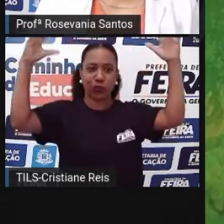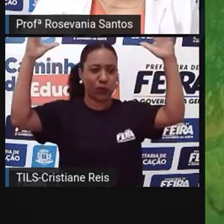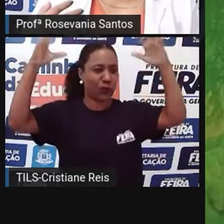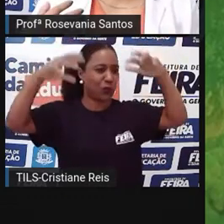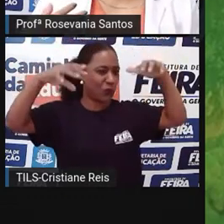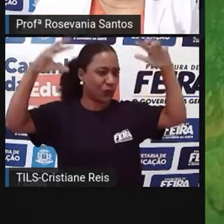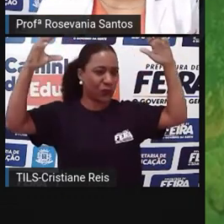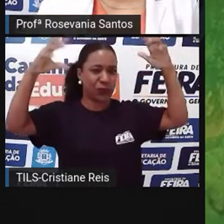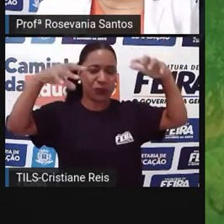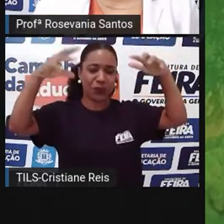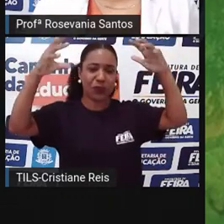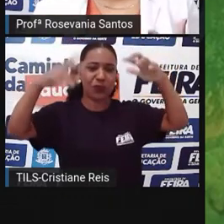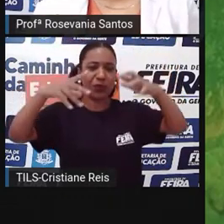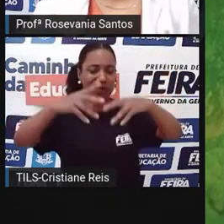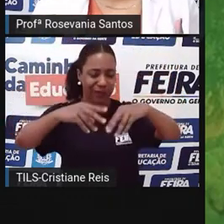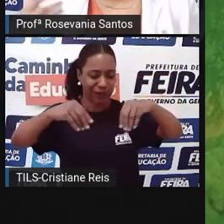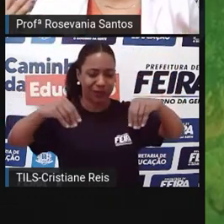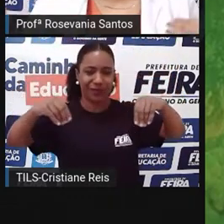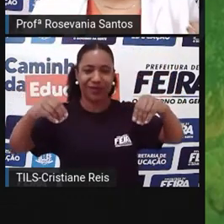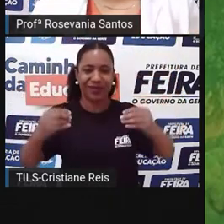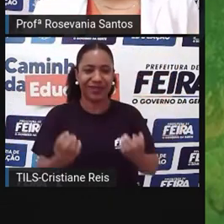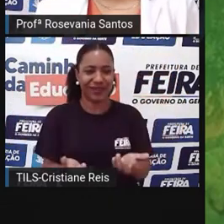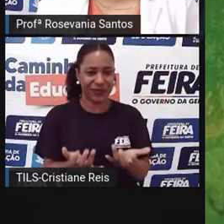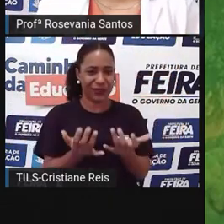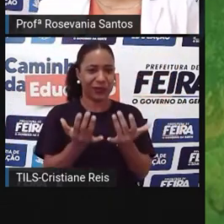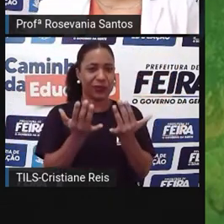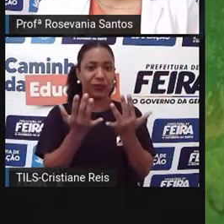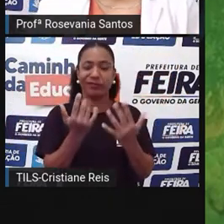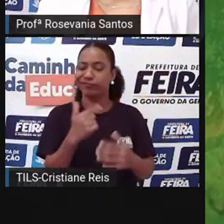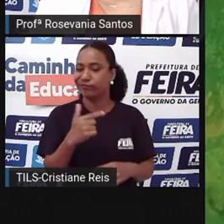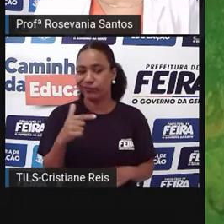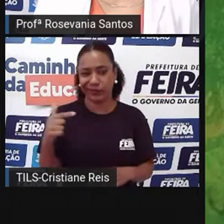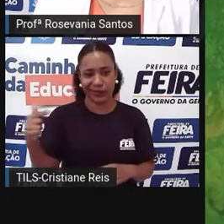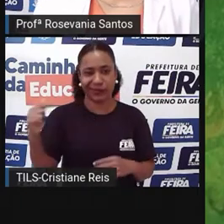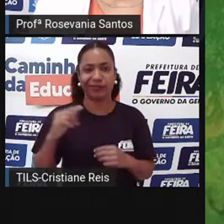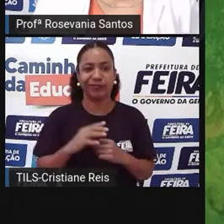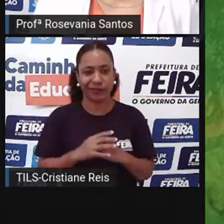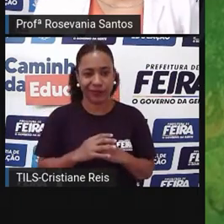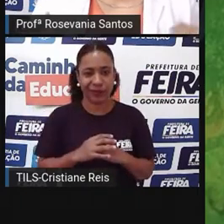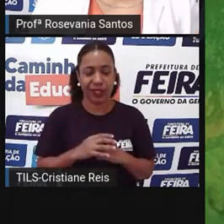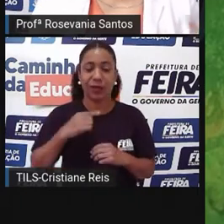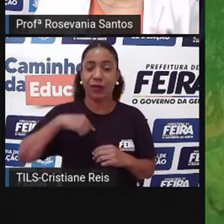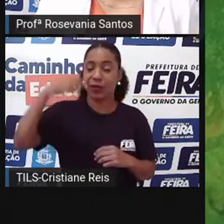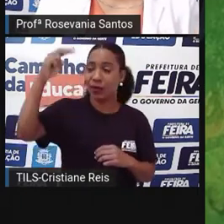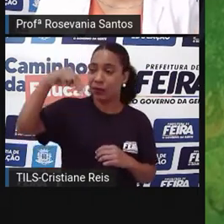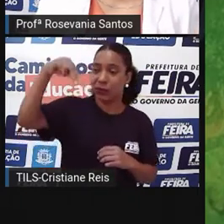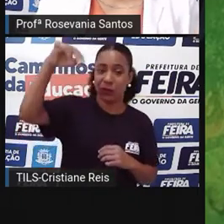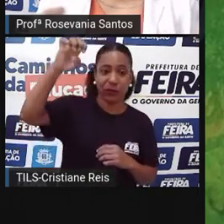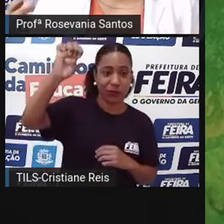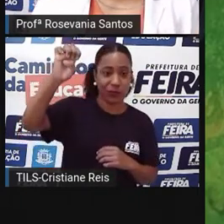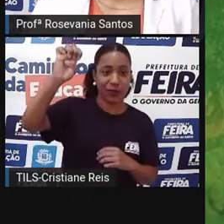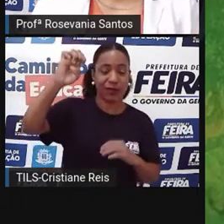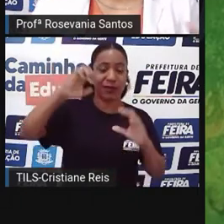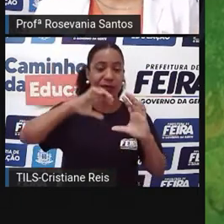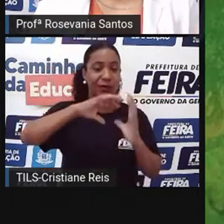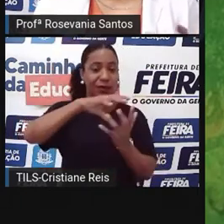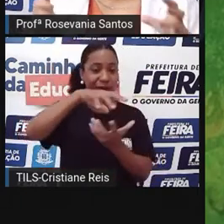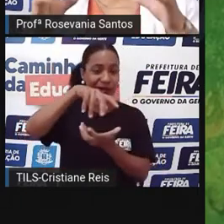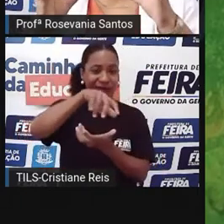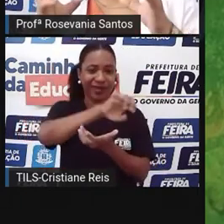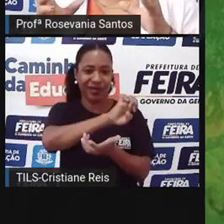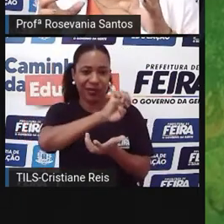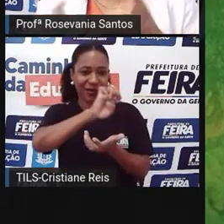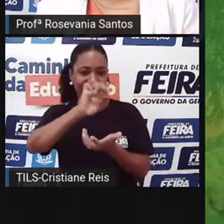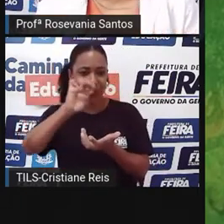As temperaturas são elevadas por conta da proximidade da linha do Equador, e as chuvas, elas são espaças, elas